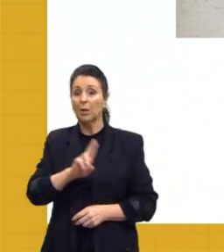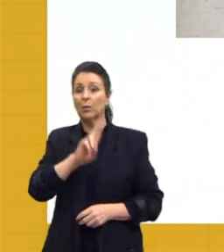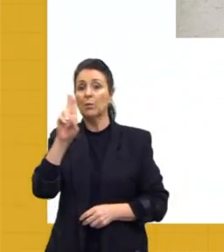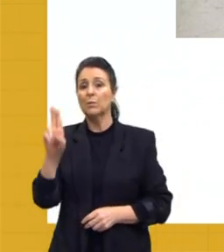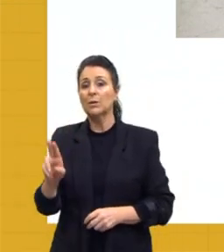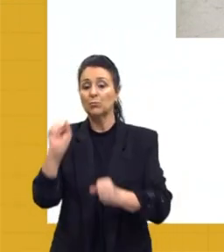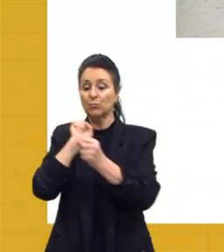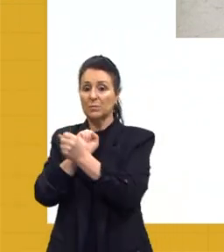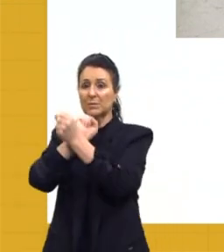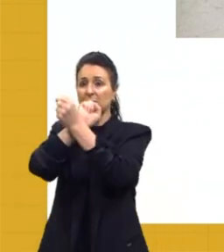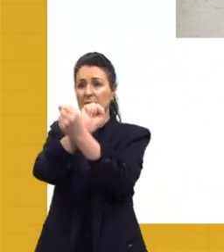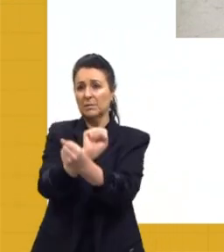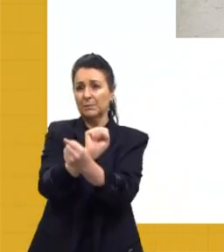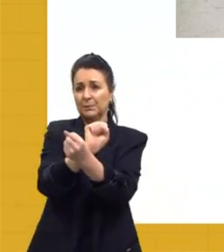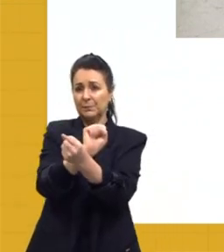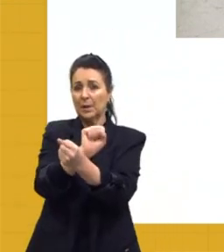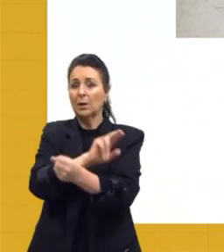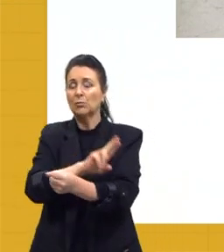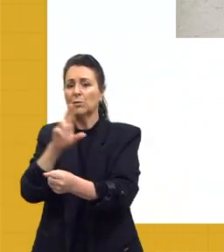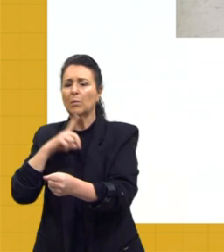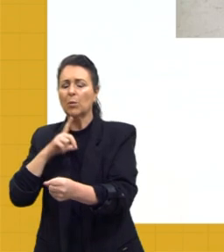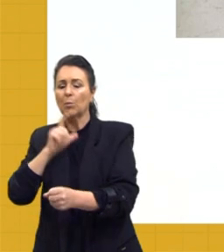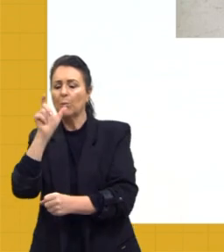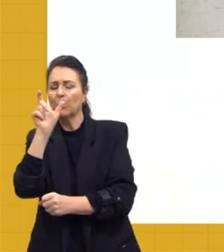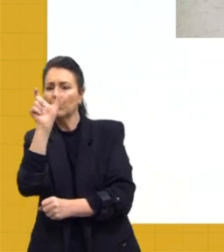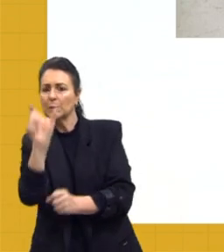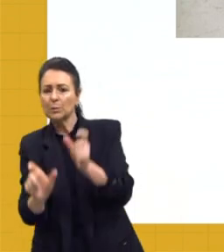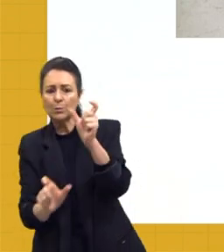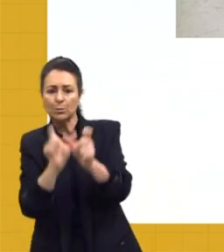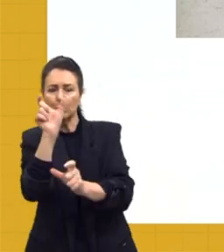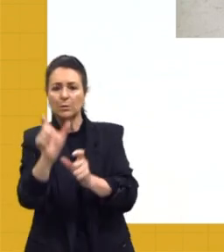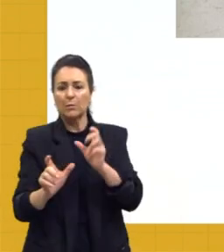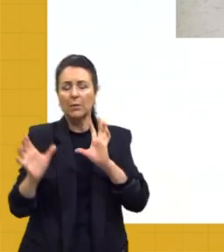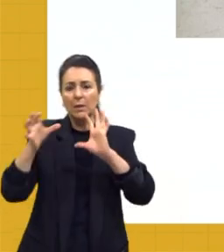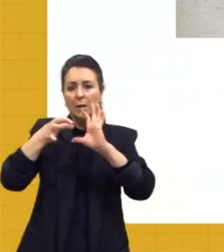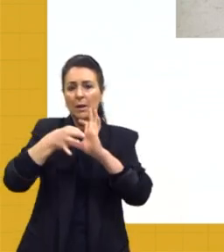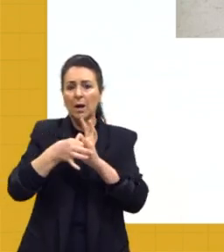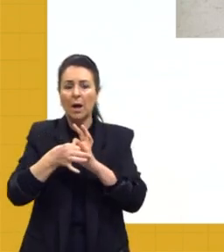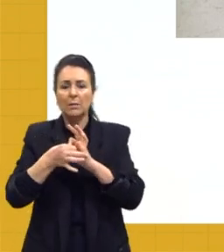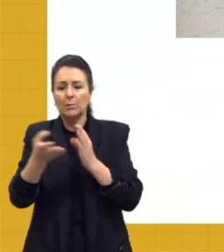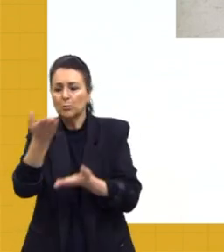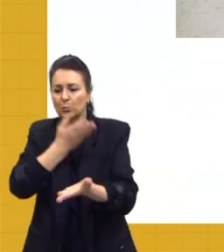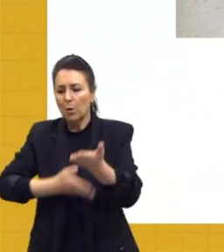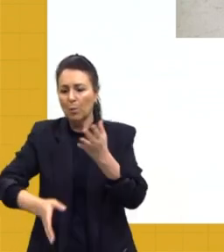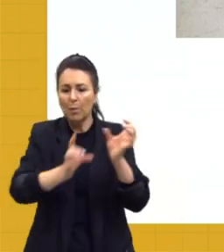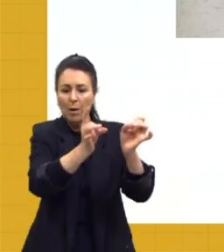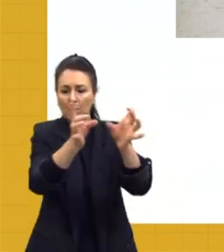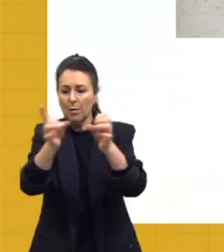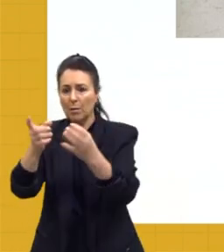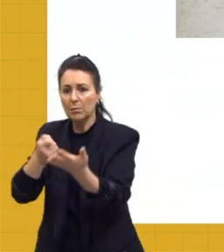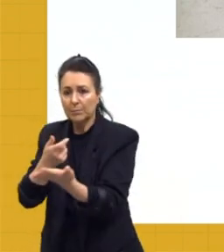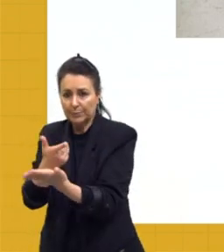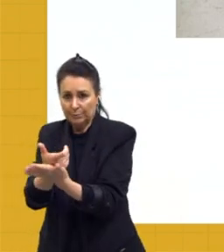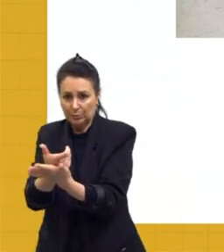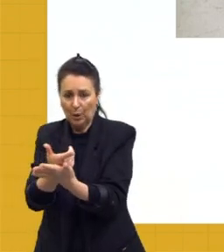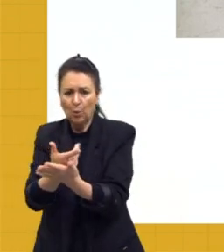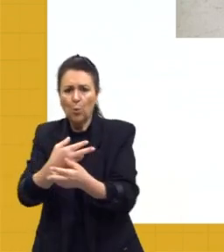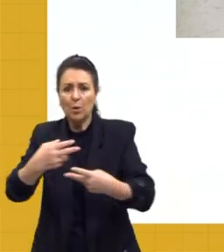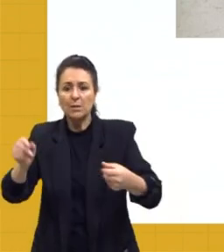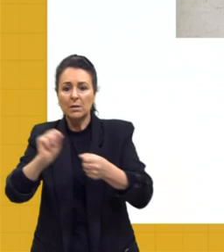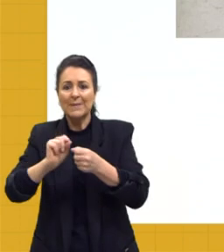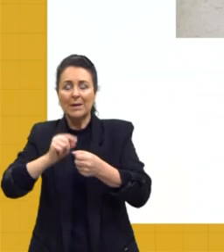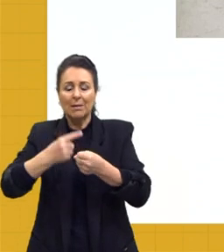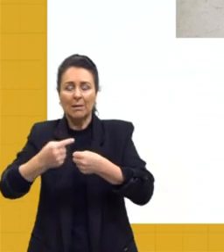ganho. O que eles faziam? Eram pessoas que geralmente estavam ligadas ao comércio e atividades urbanas. Tinham